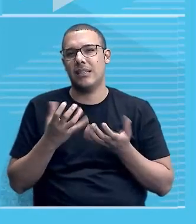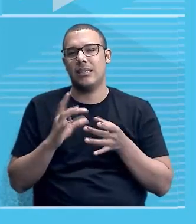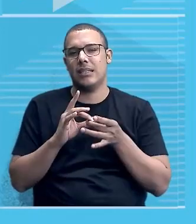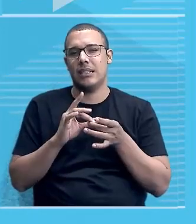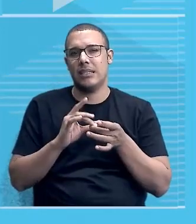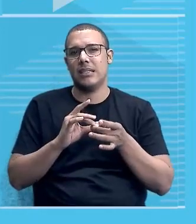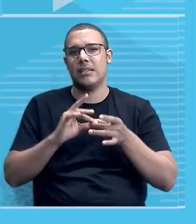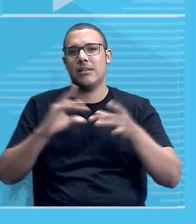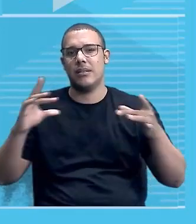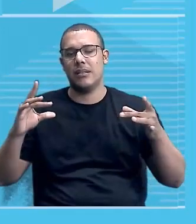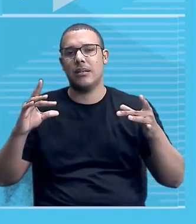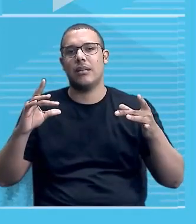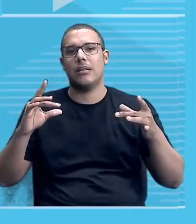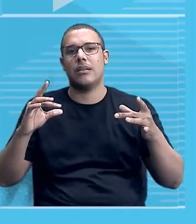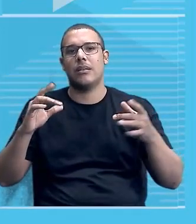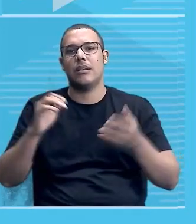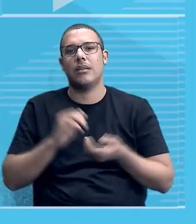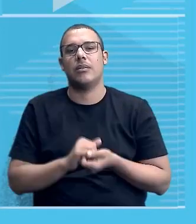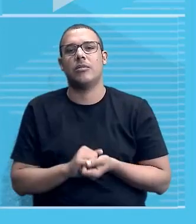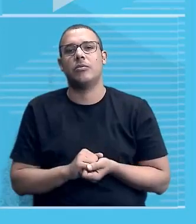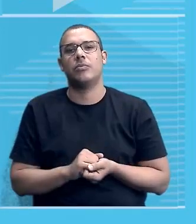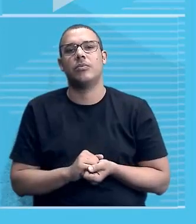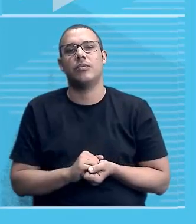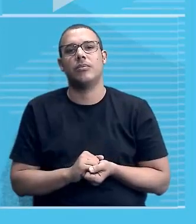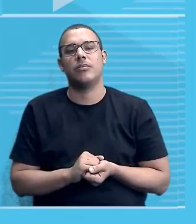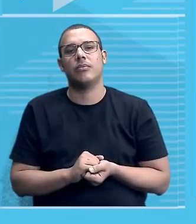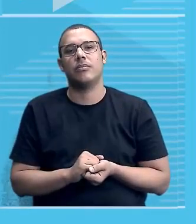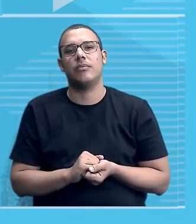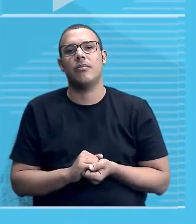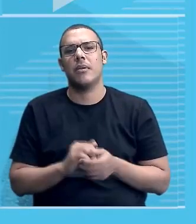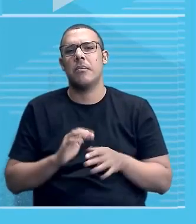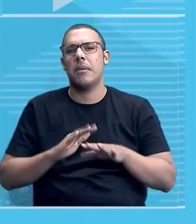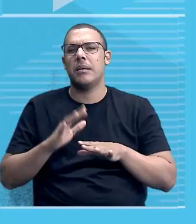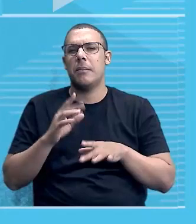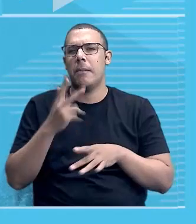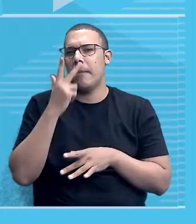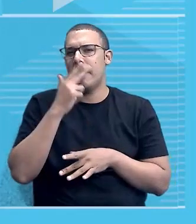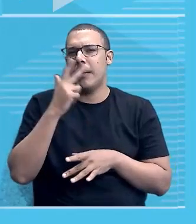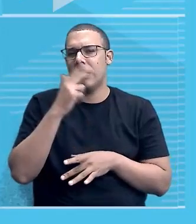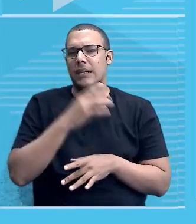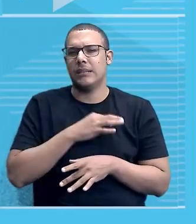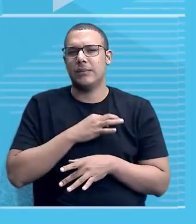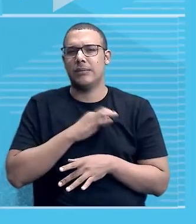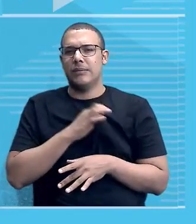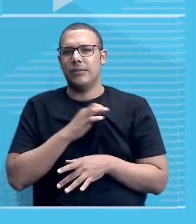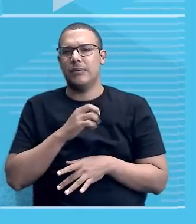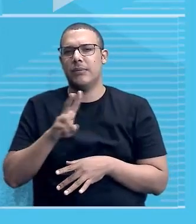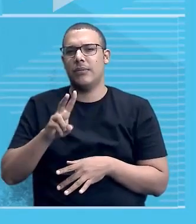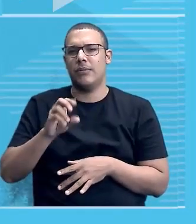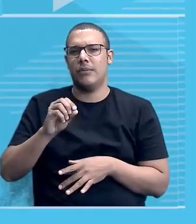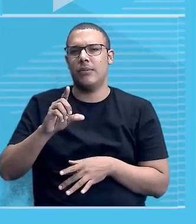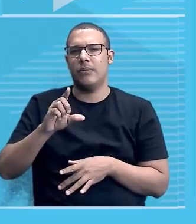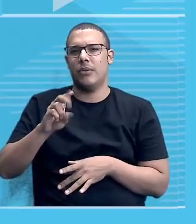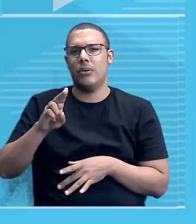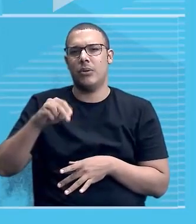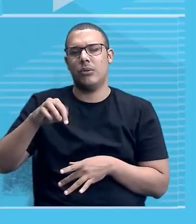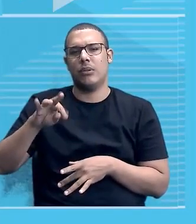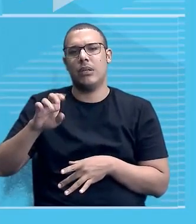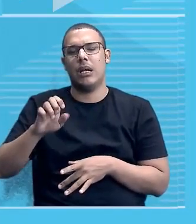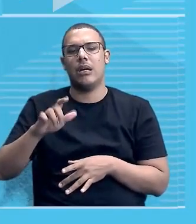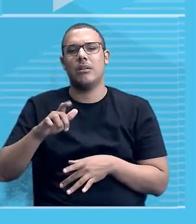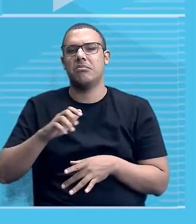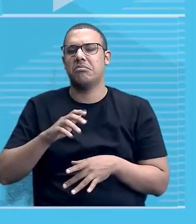nações metropolitanas. Como se fosse uma coisa voluntária. Não, saiu porque quis. Saiu porque quis.